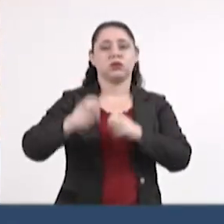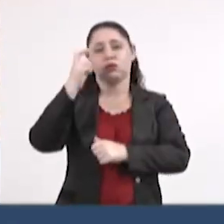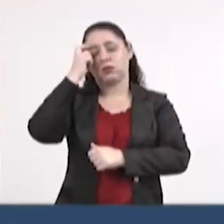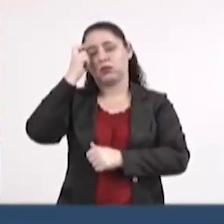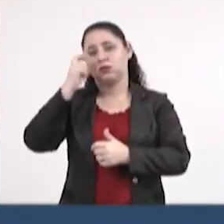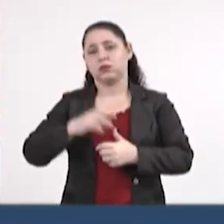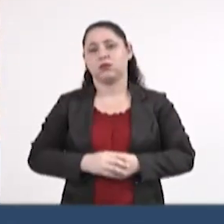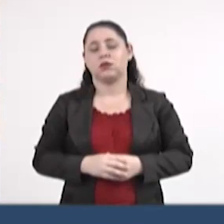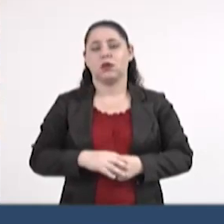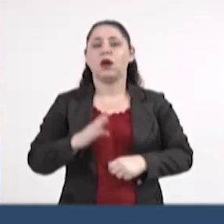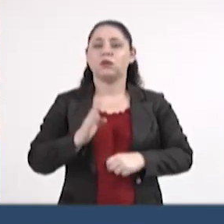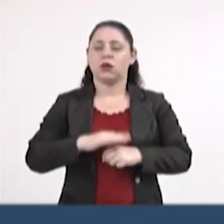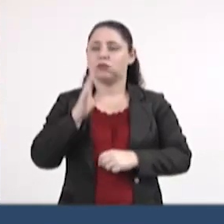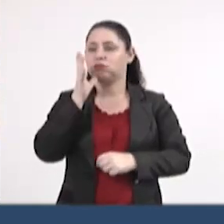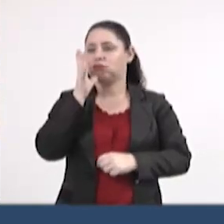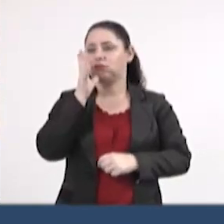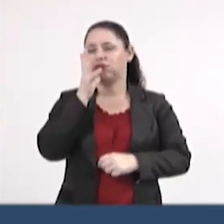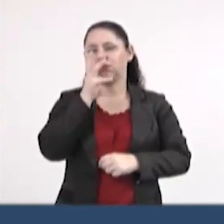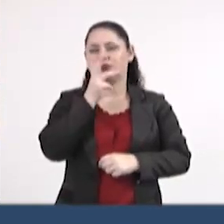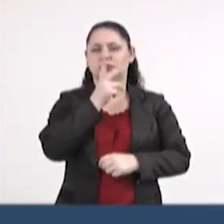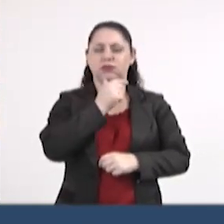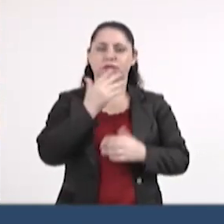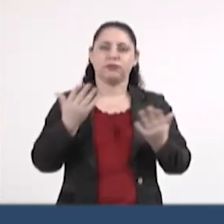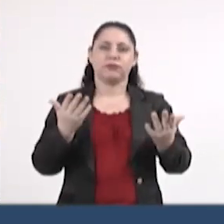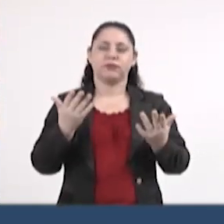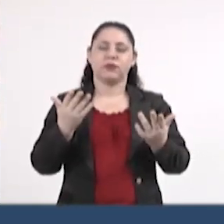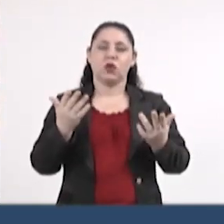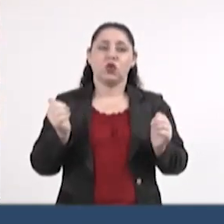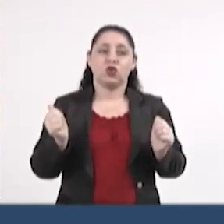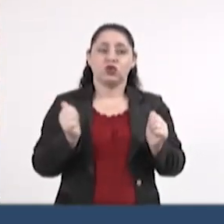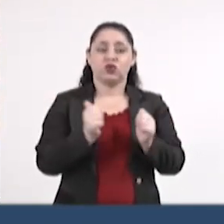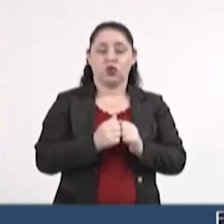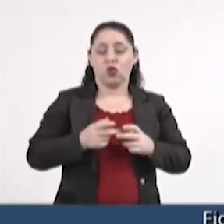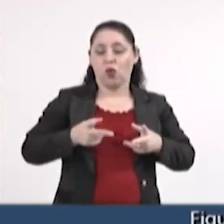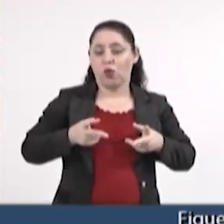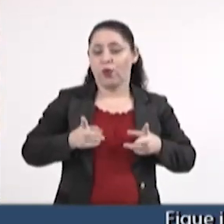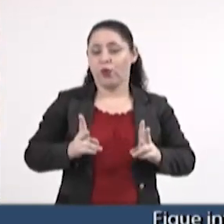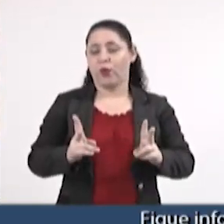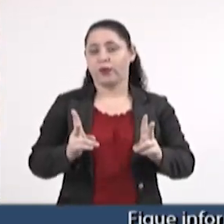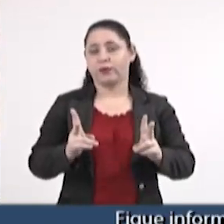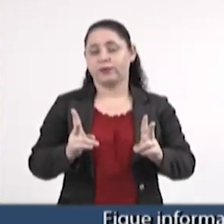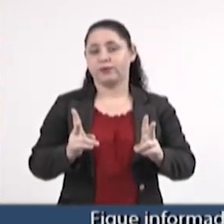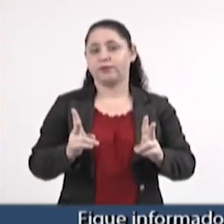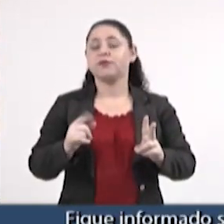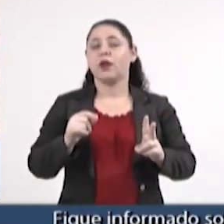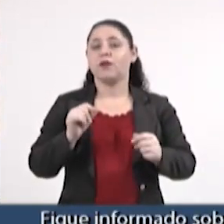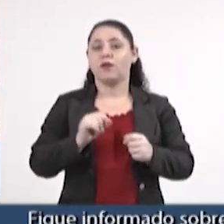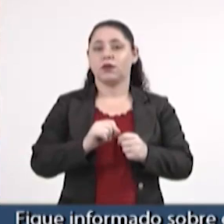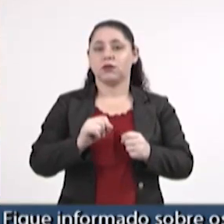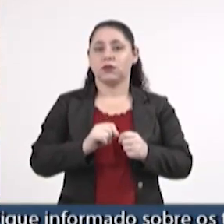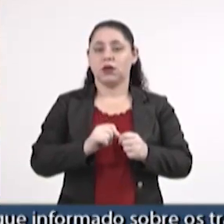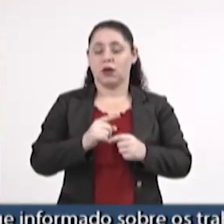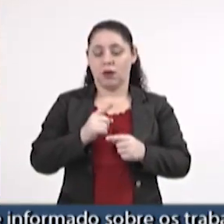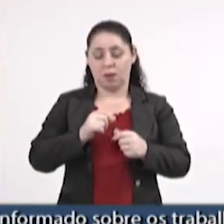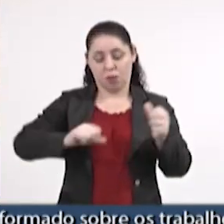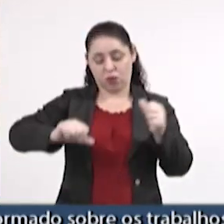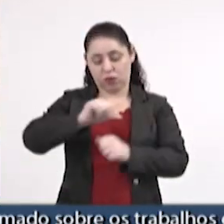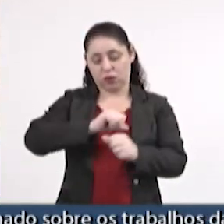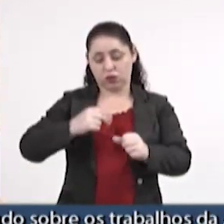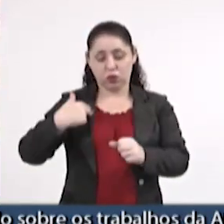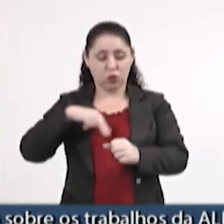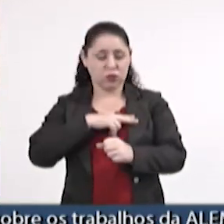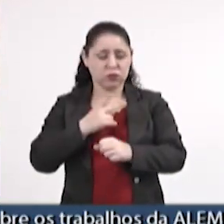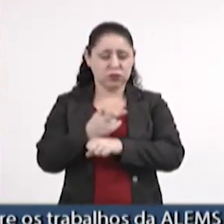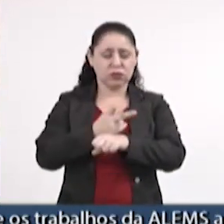é mais demorada. Então, eu acho que, concomitantemente a isso, que é o que vai solidificar mesmo essa mudança que a gente tanto